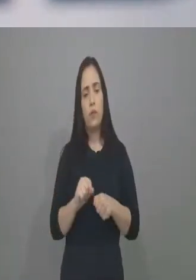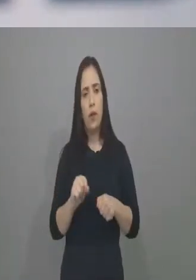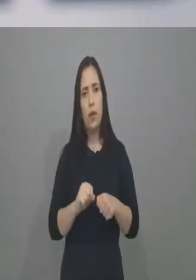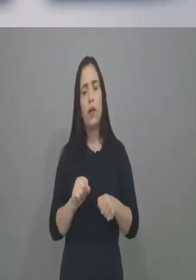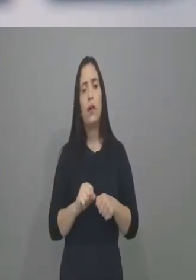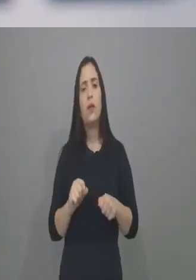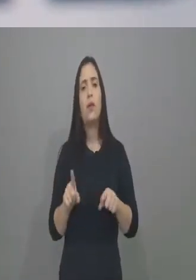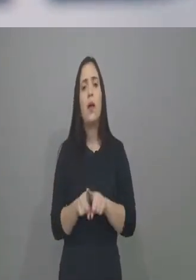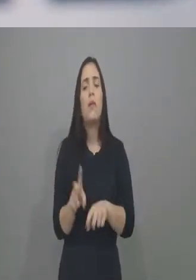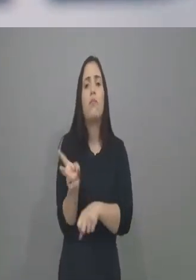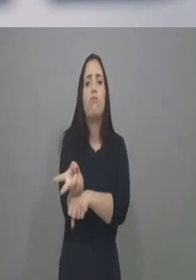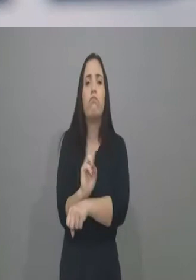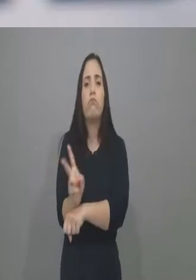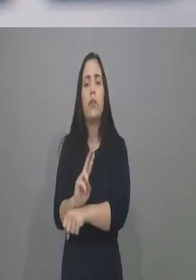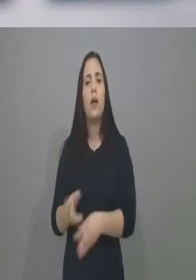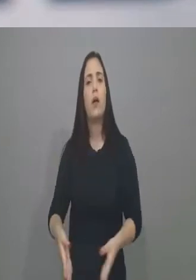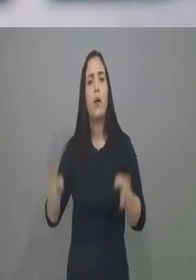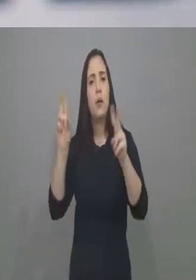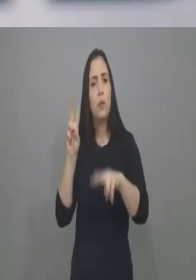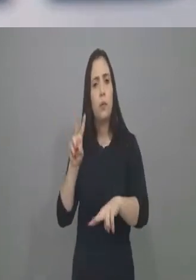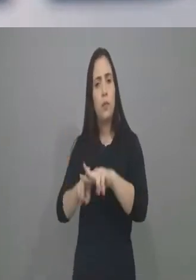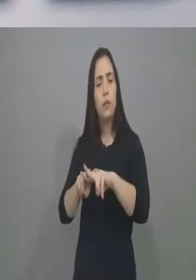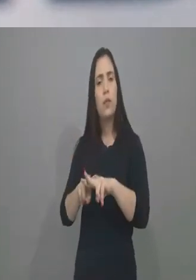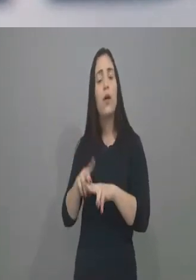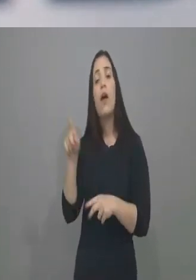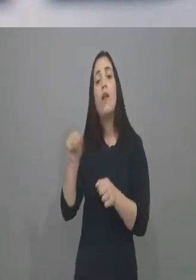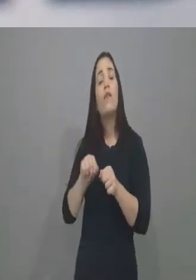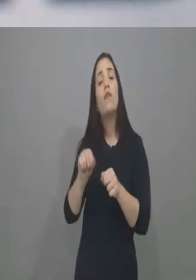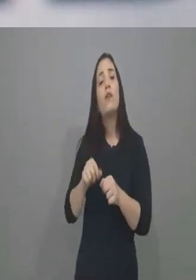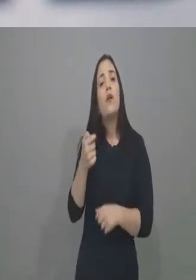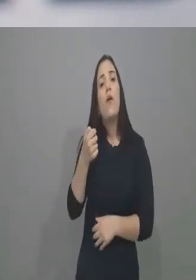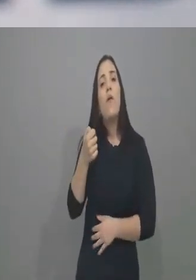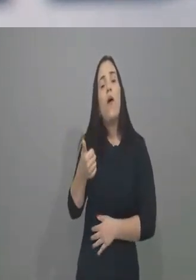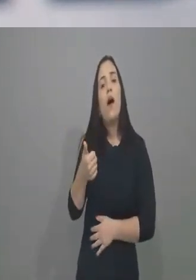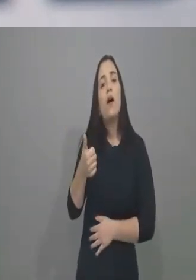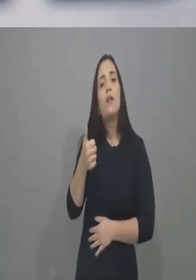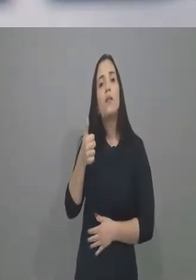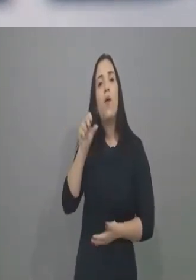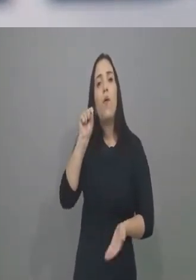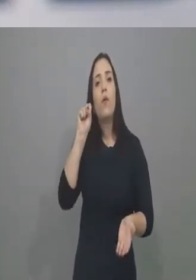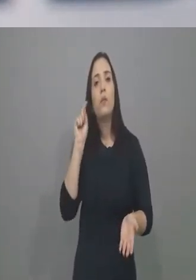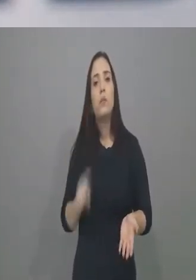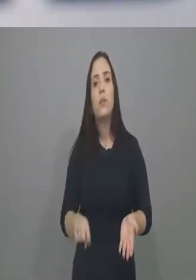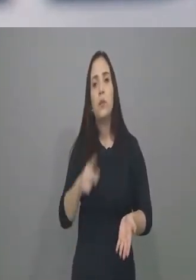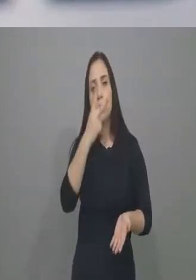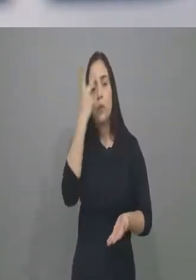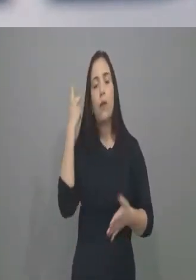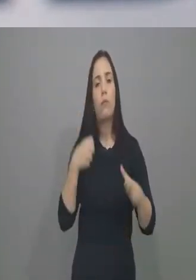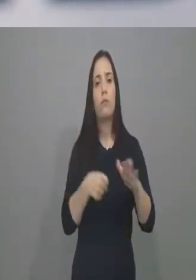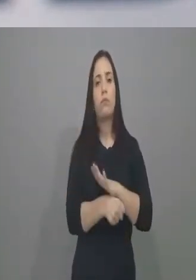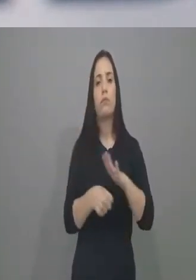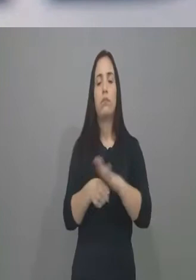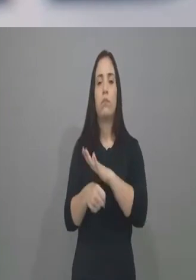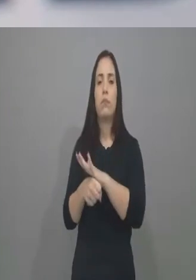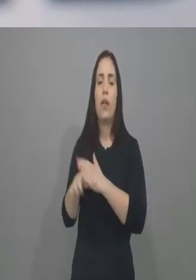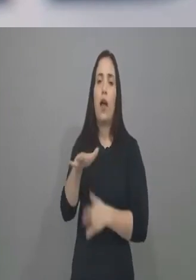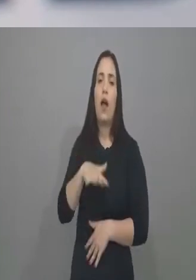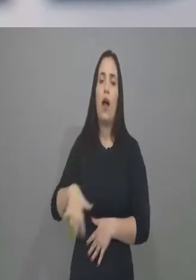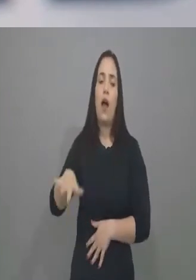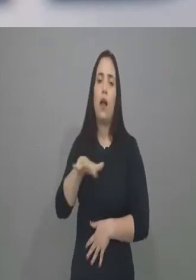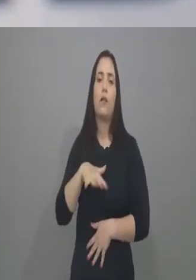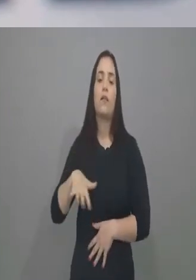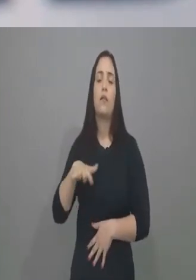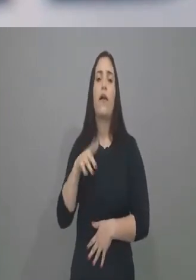nossa particularidade, ele fez o seu papel quando eu digo, o governo do Camilo foi o governo que mais investiu em pessoal na